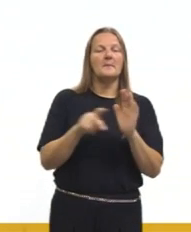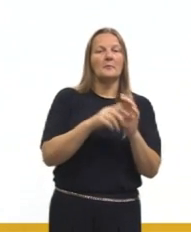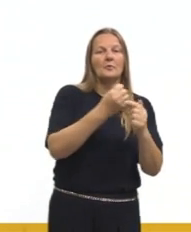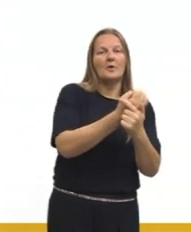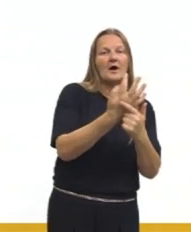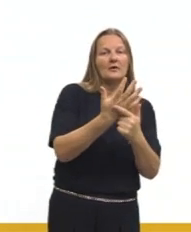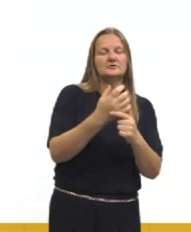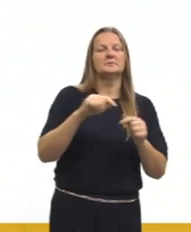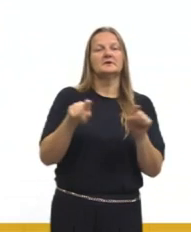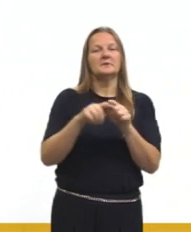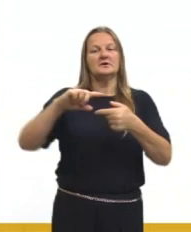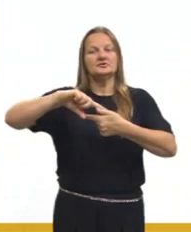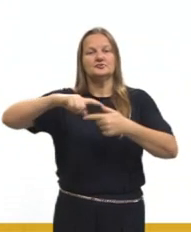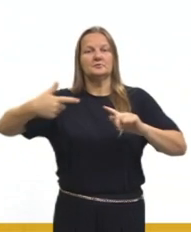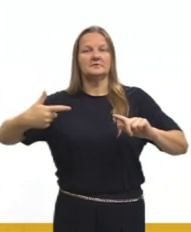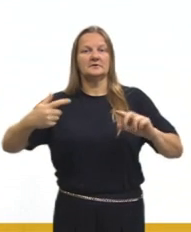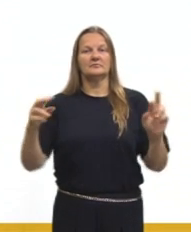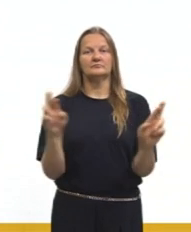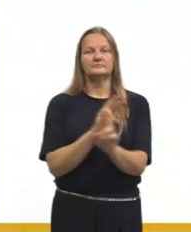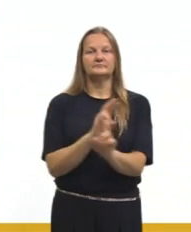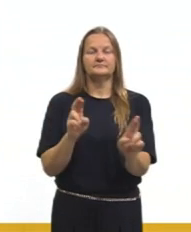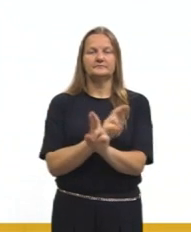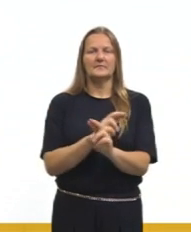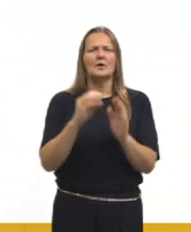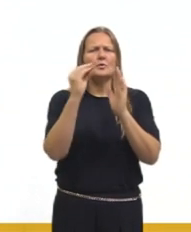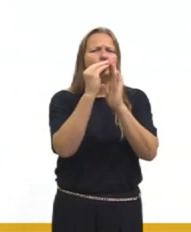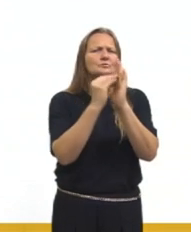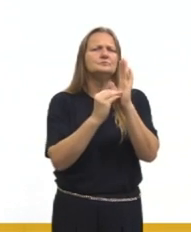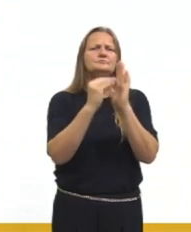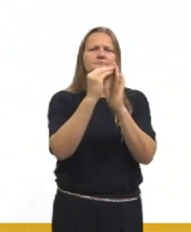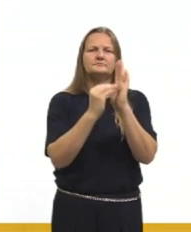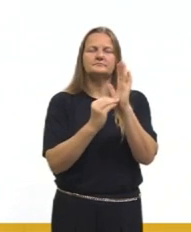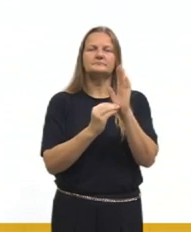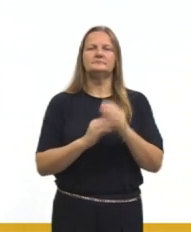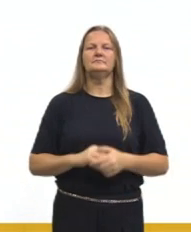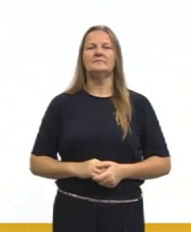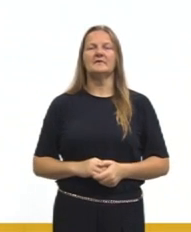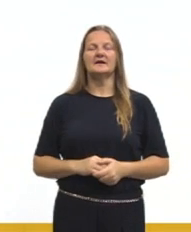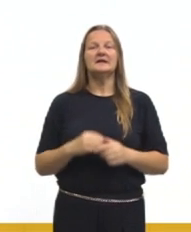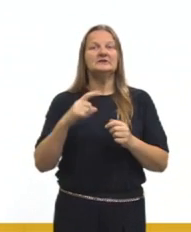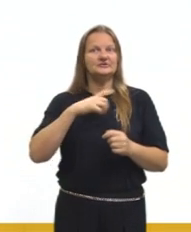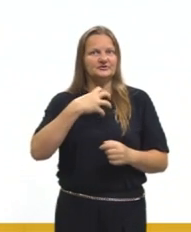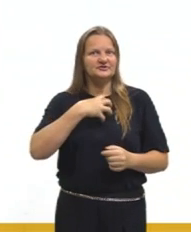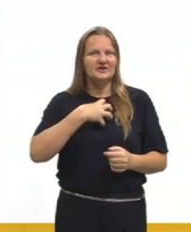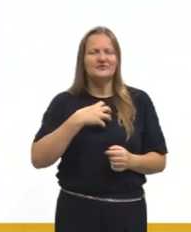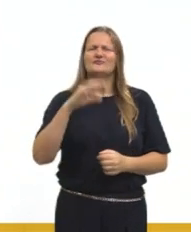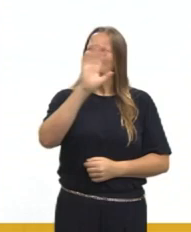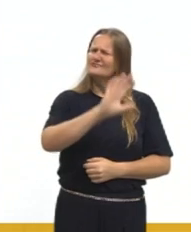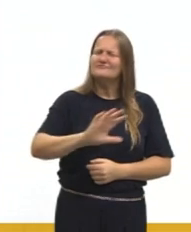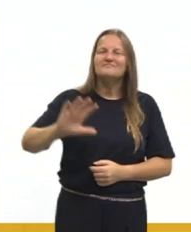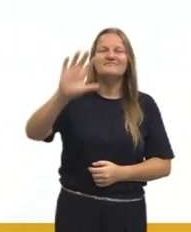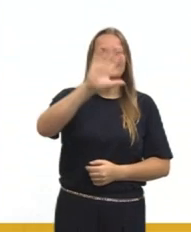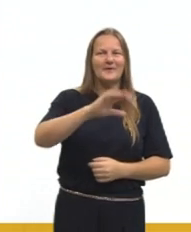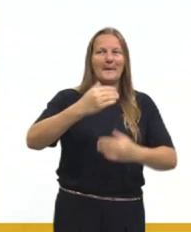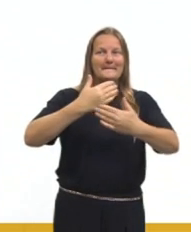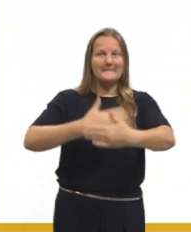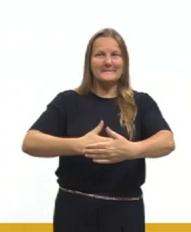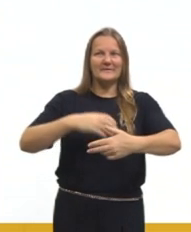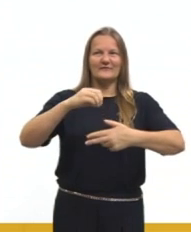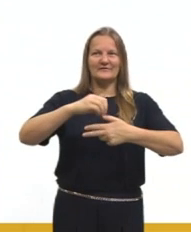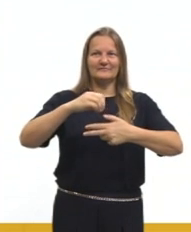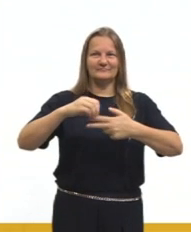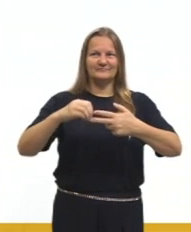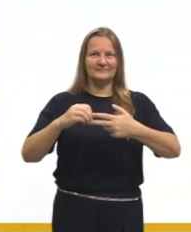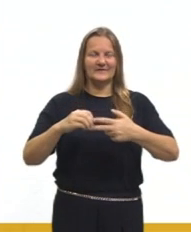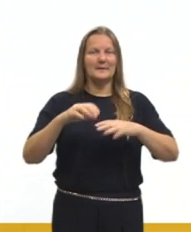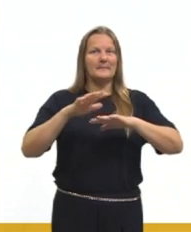Então, nós temos todos aqueles conteúdos ali. De uma forma geral, a prova do ENEM, de